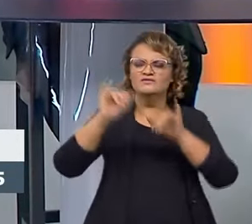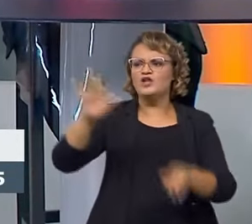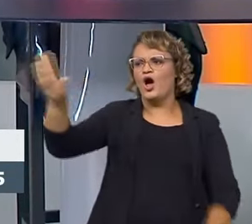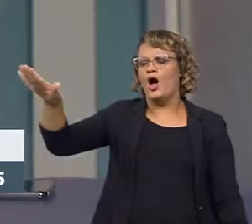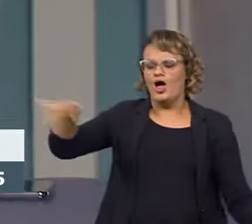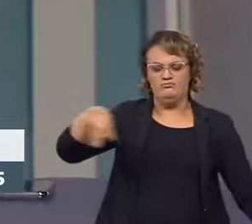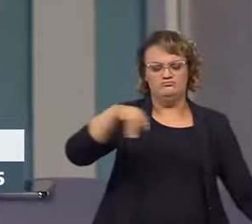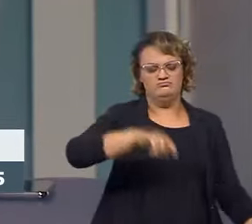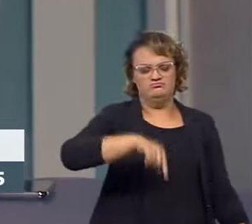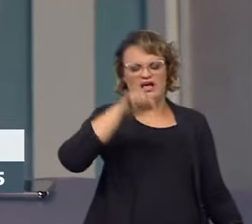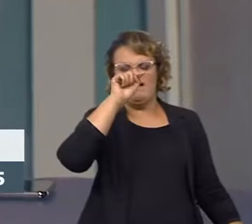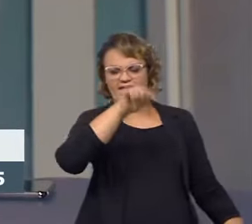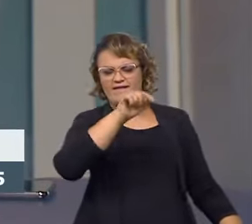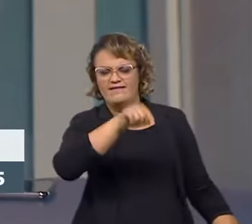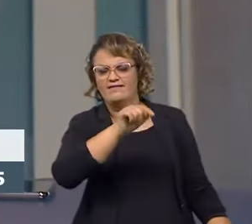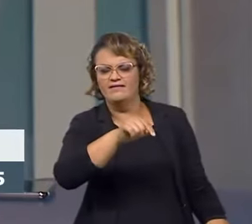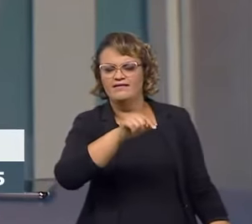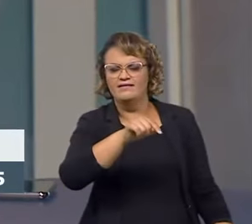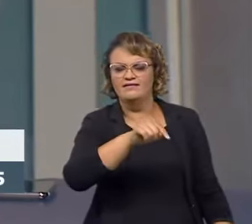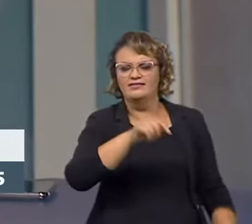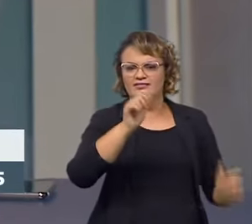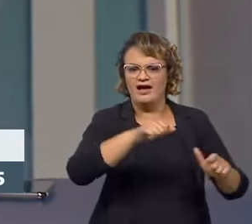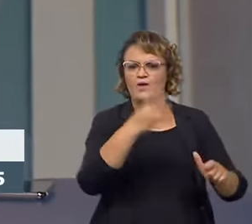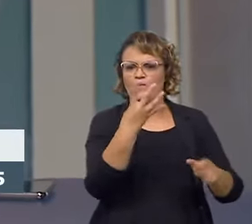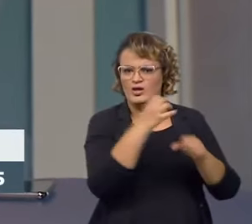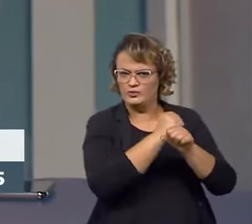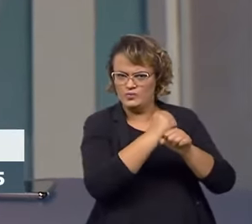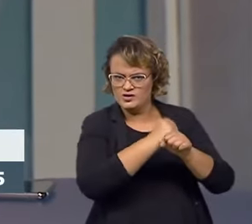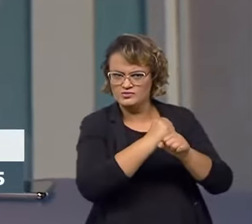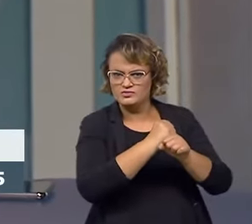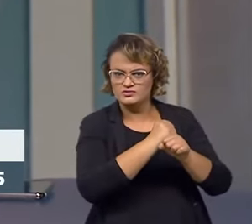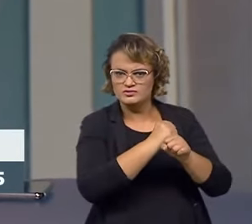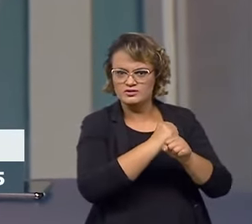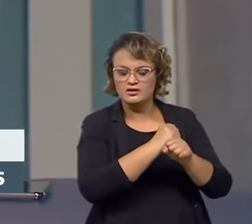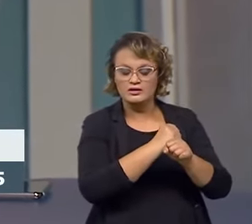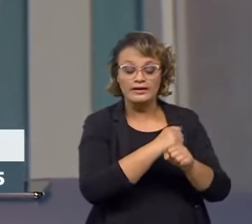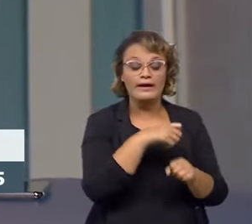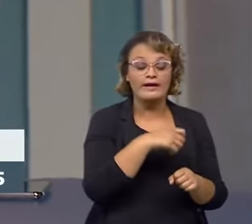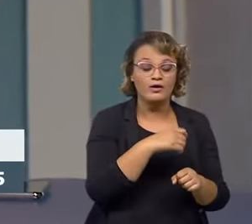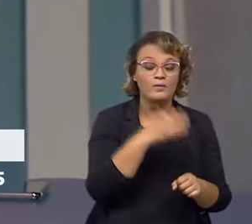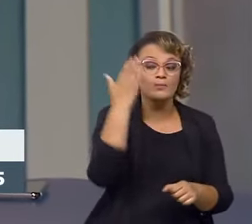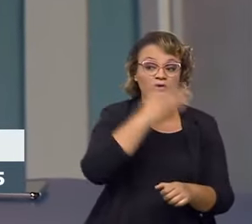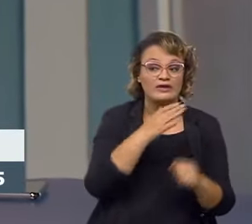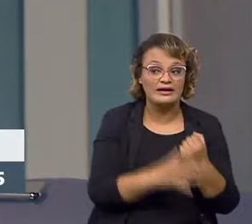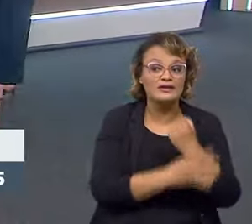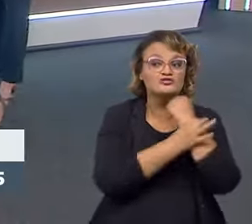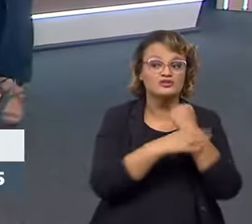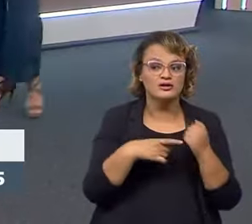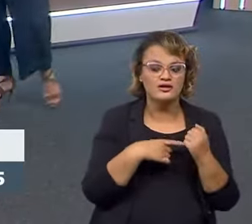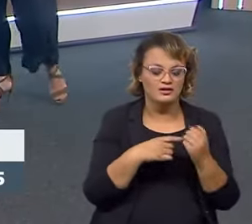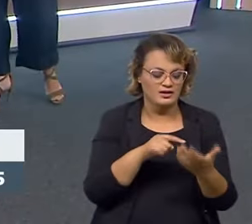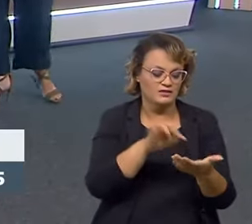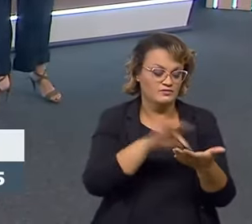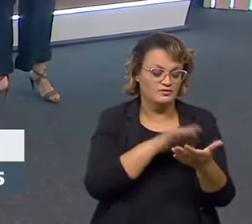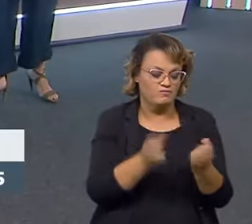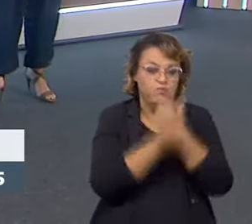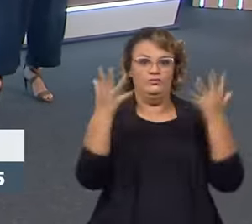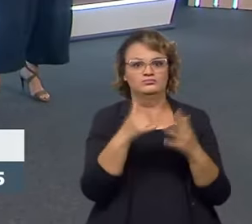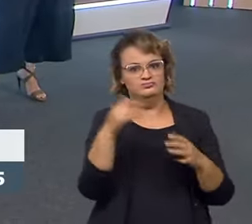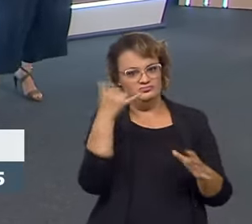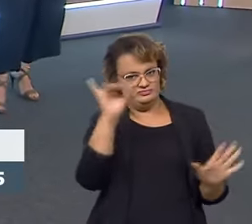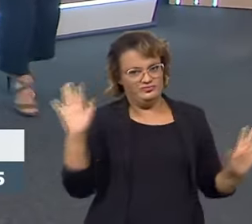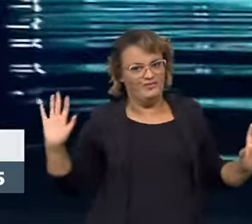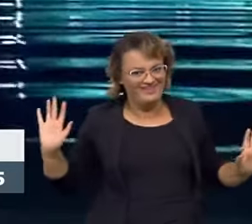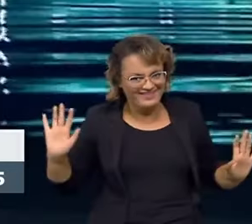que aquele dispositivo eletrônico vai funcionar há quatro anos, que ele realmente tenha peças que garantam isso. E que não exploda na minha alma. Não exploda.